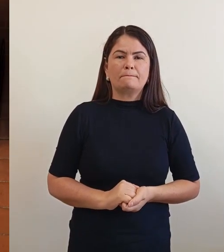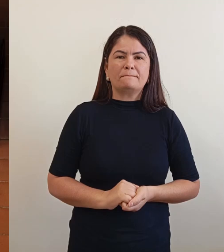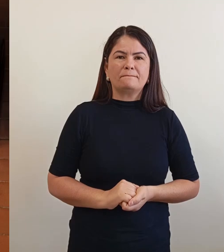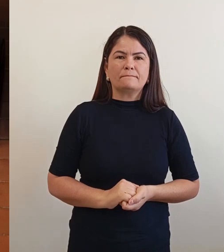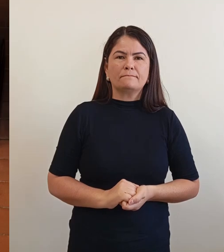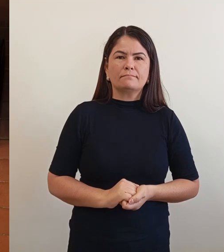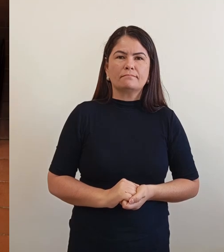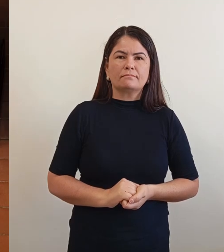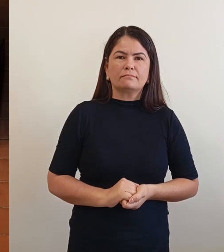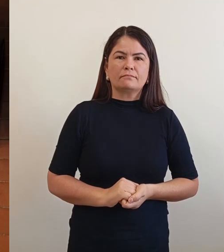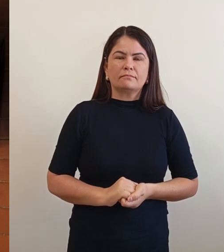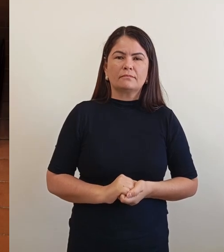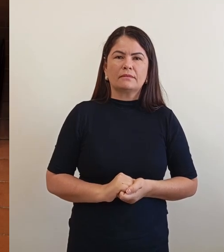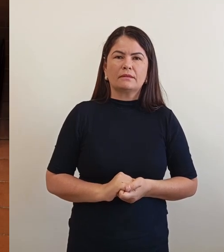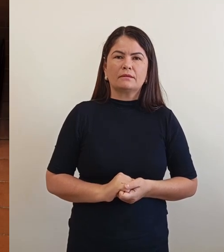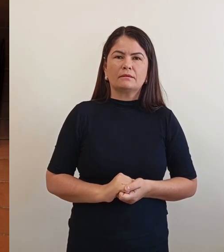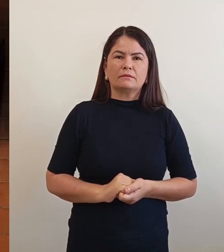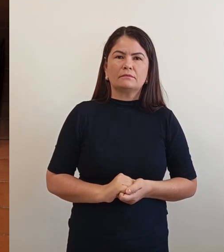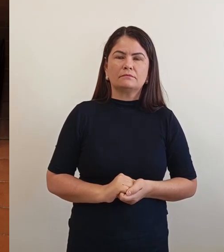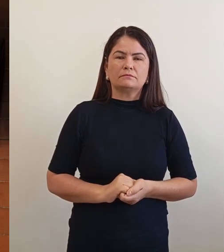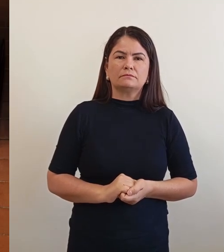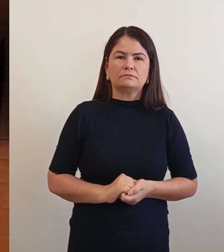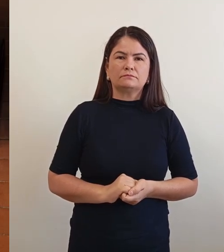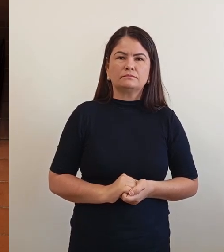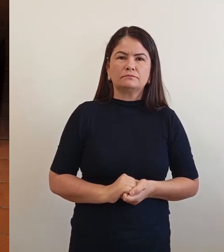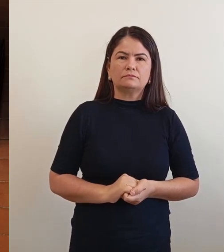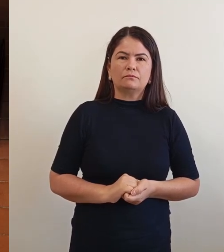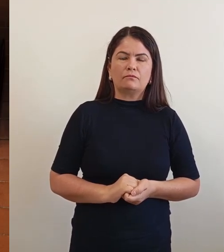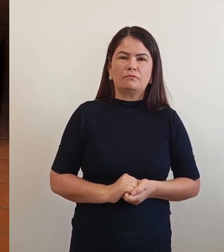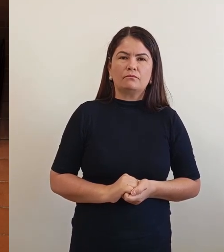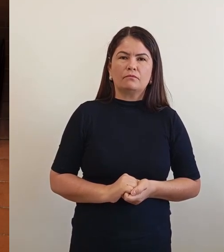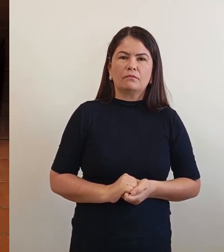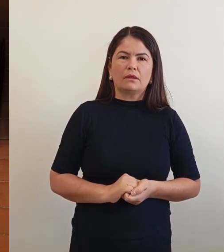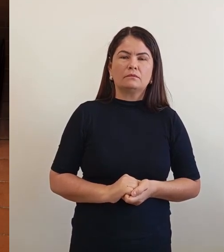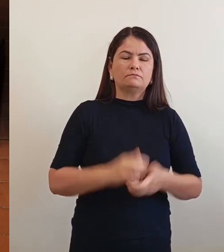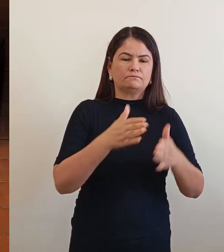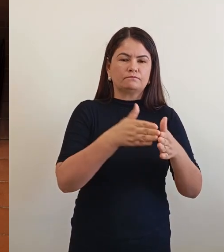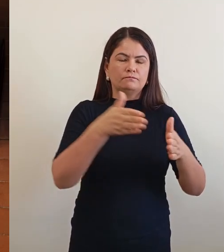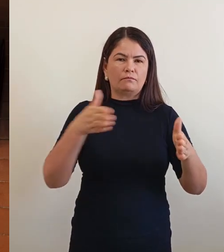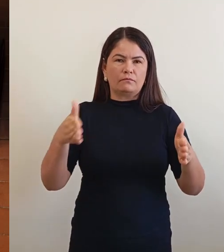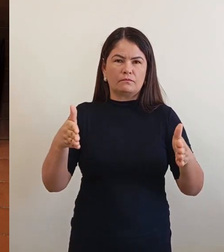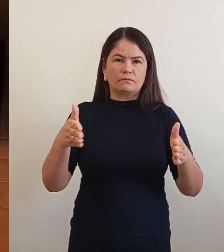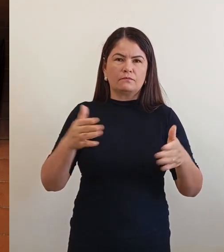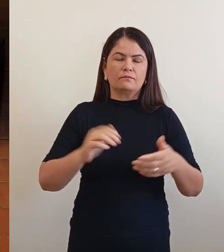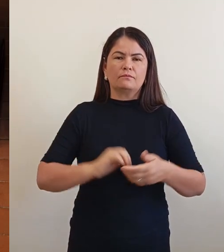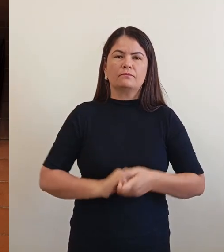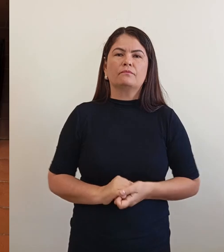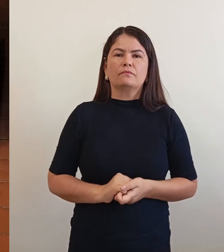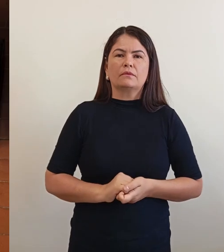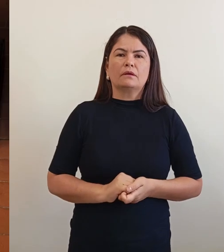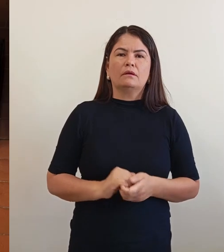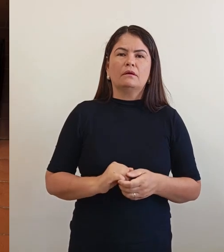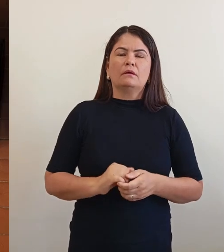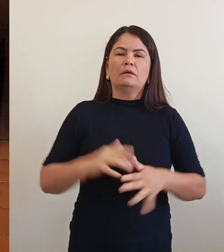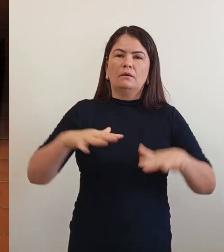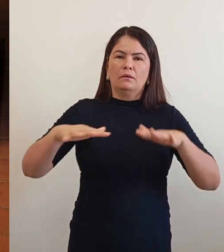O próximo bloco, que fala de mobilidade,